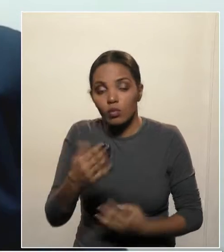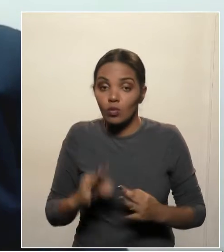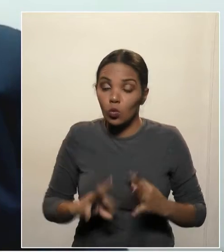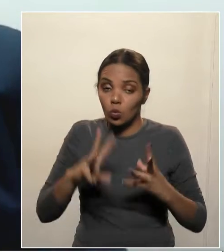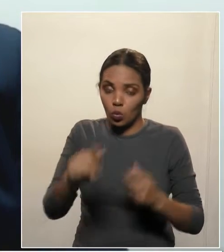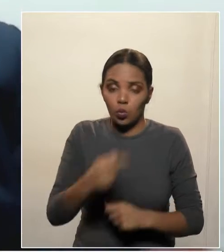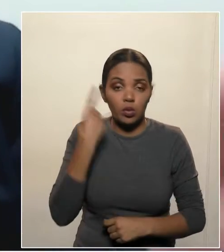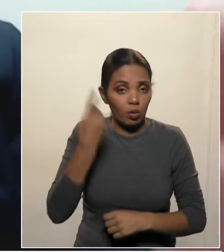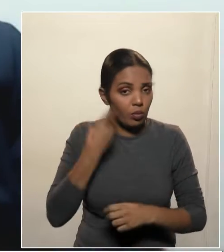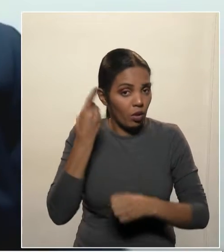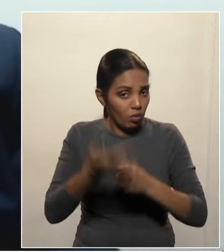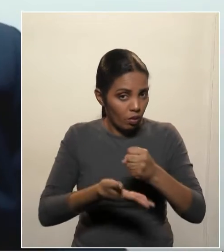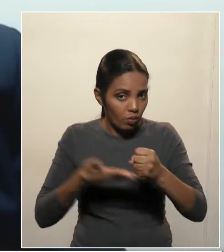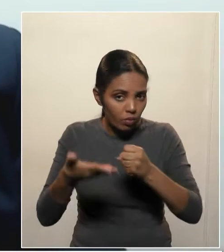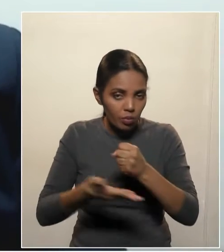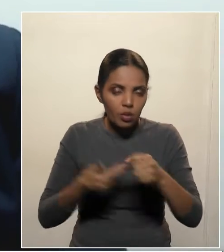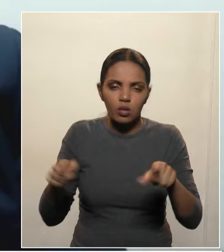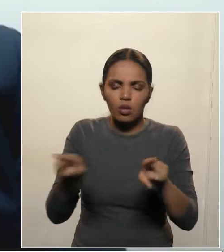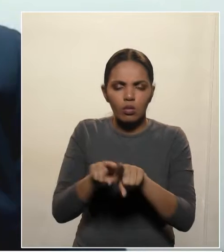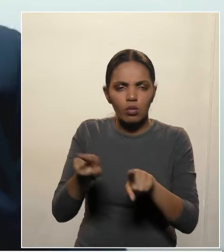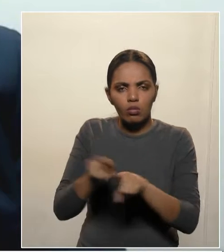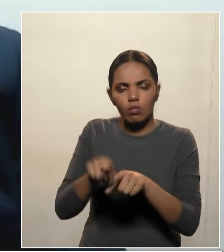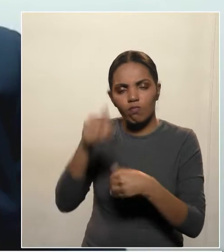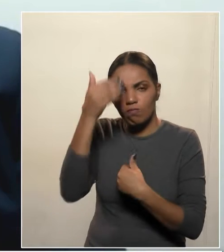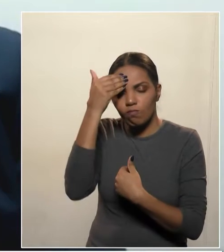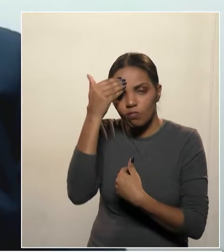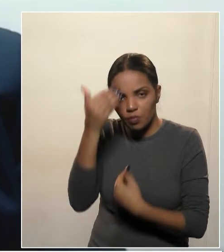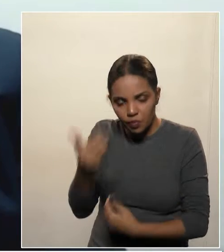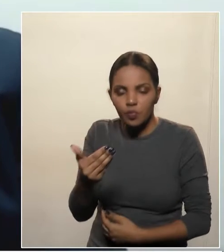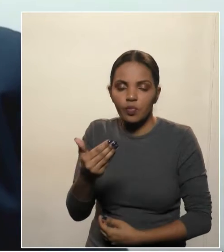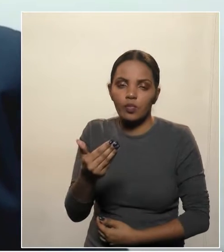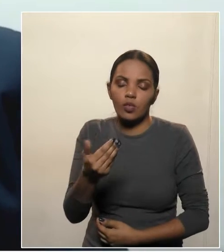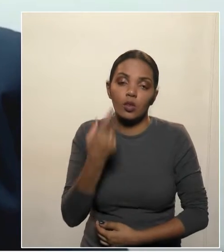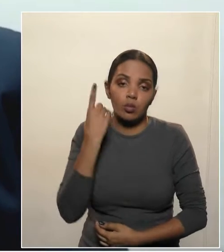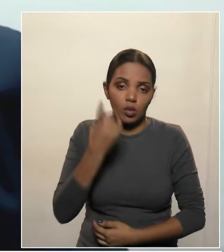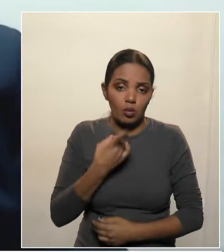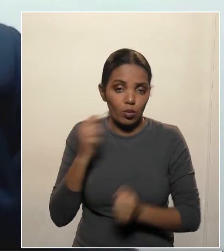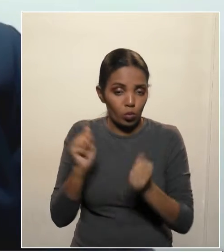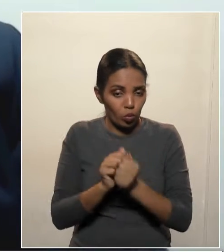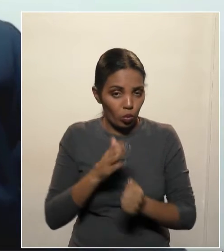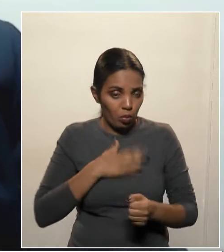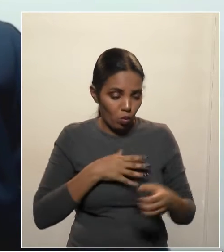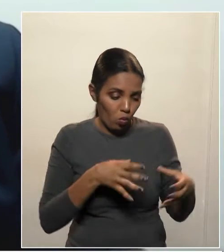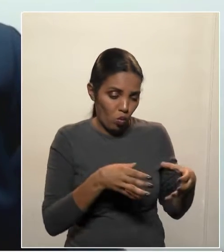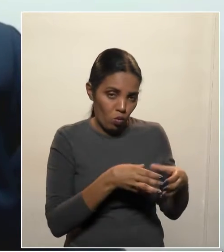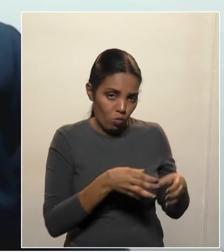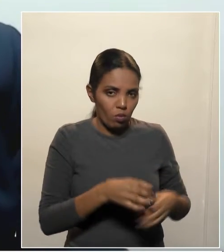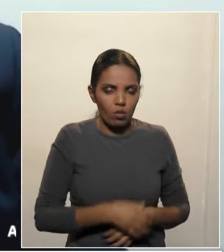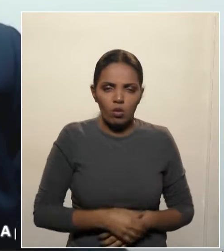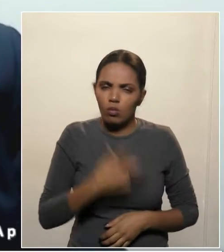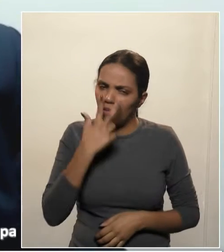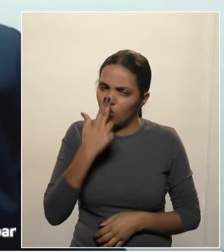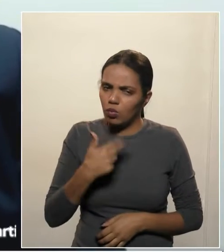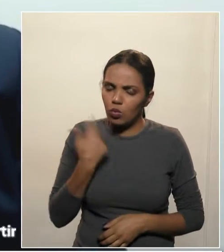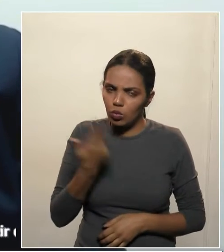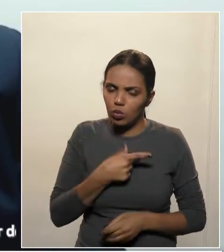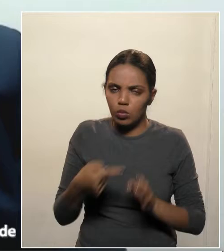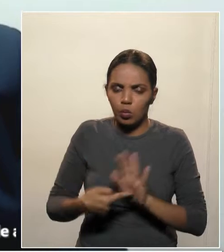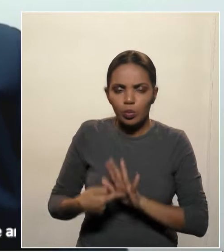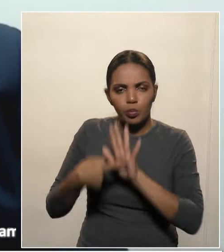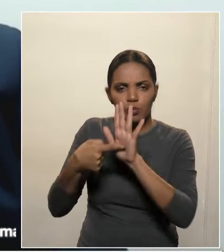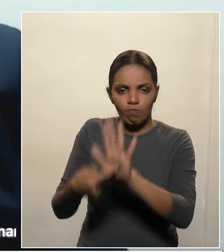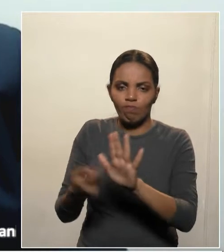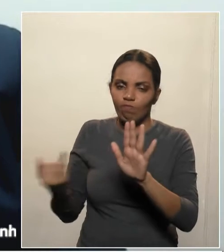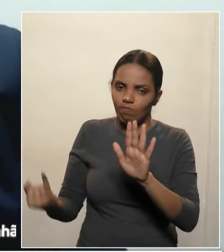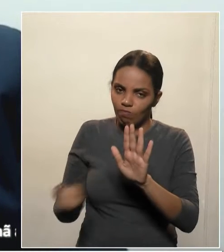base e também os deputados que compõem a nossa oposição, porque eu acho que nós temos dado algumas demonstrações importantes